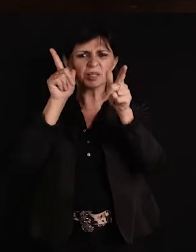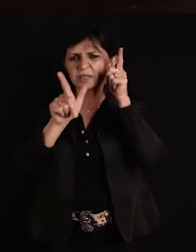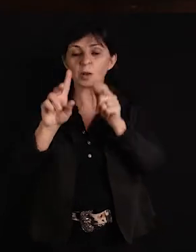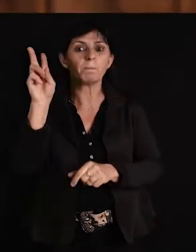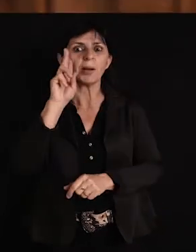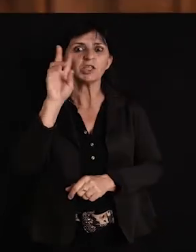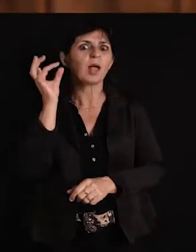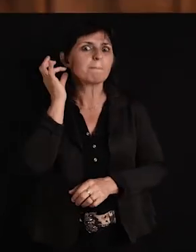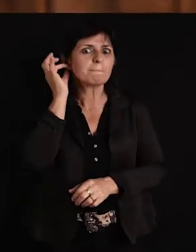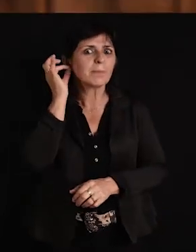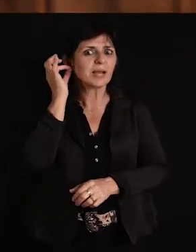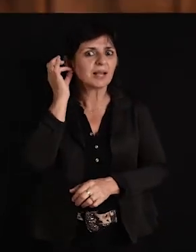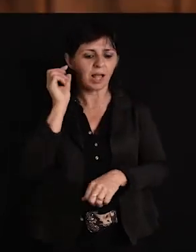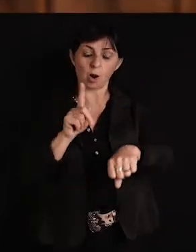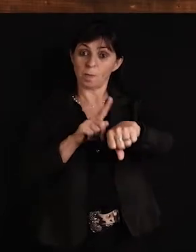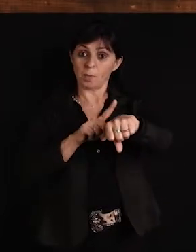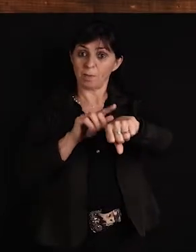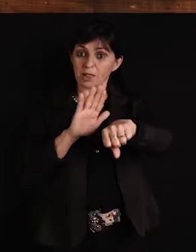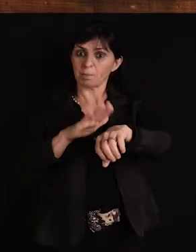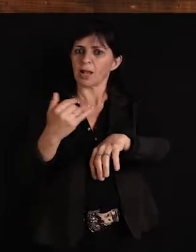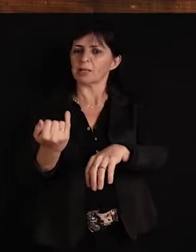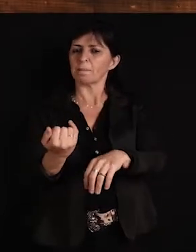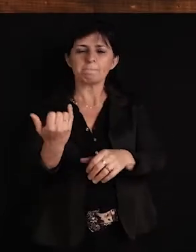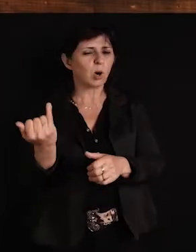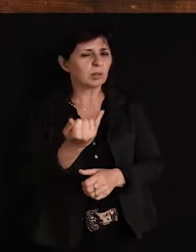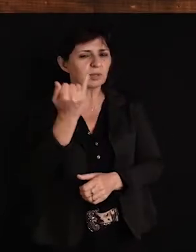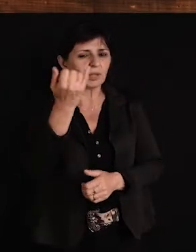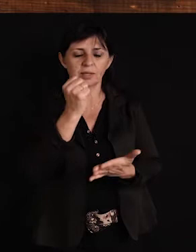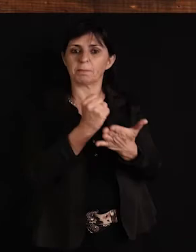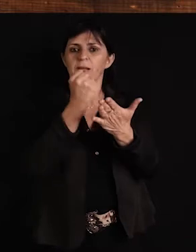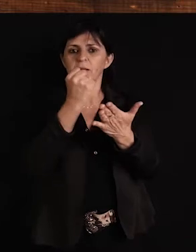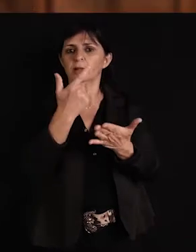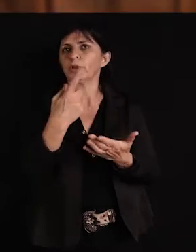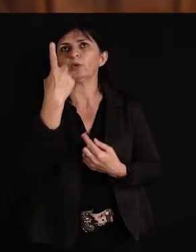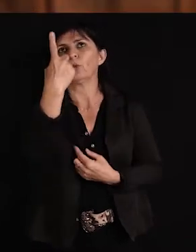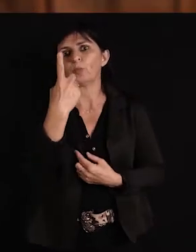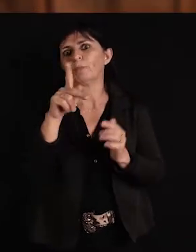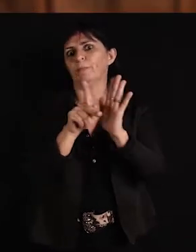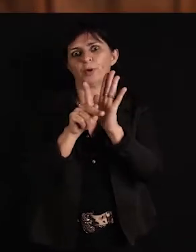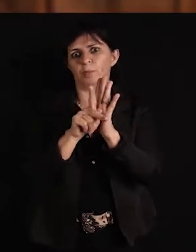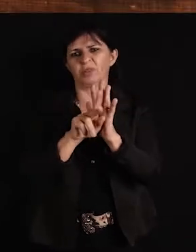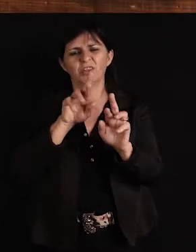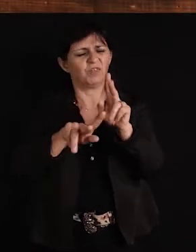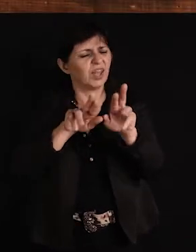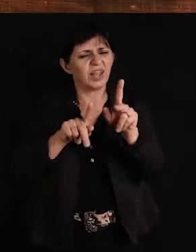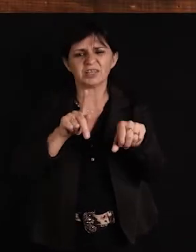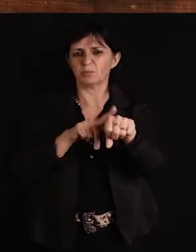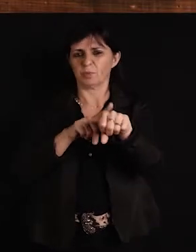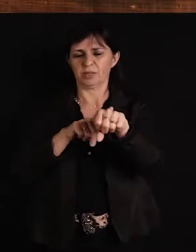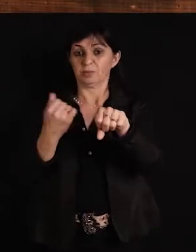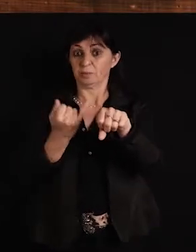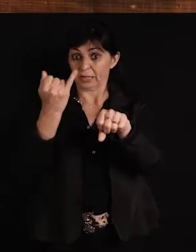maravilhosa. O momento mais marcante, eu não posso denominar um só, eu acho que são vários. Então,